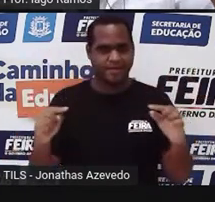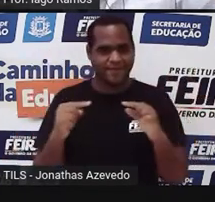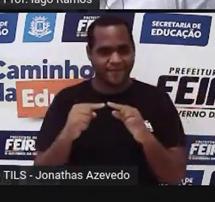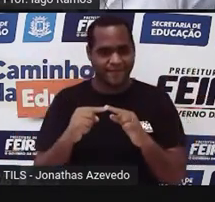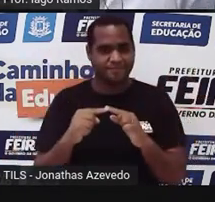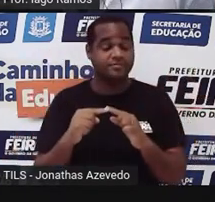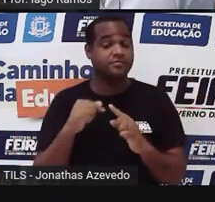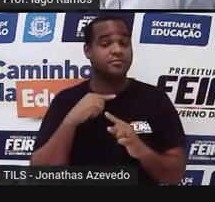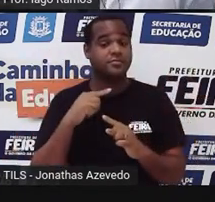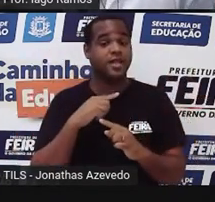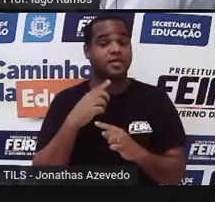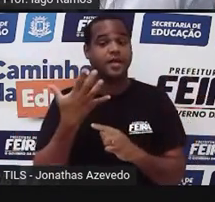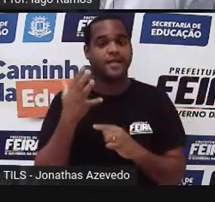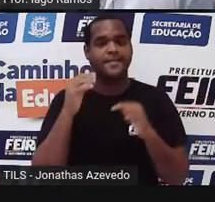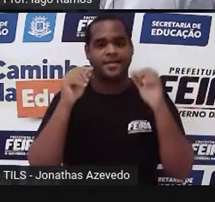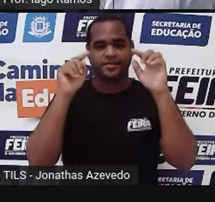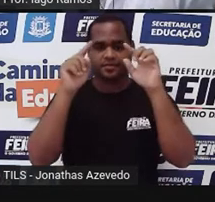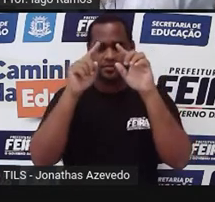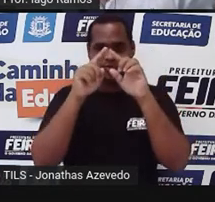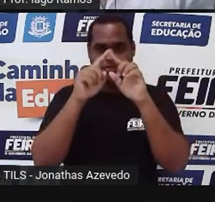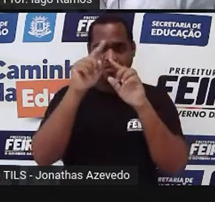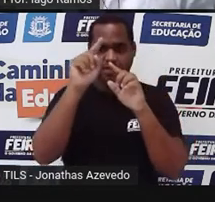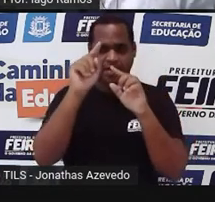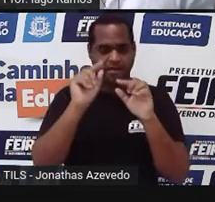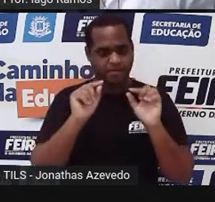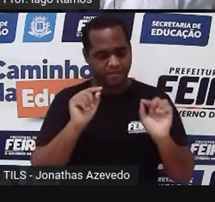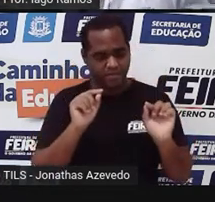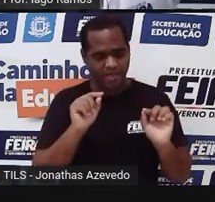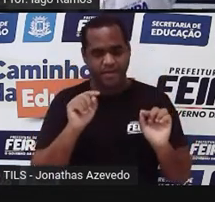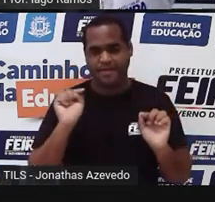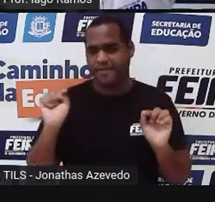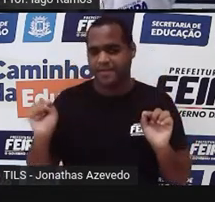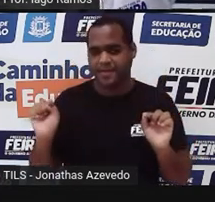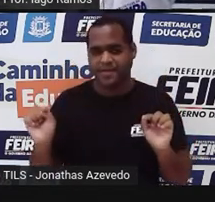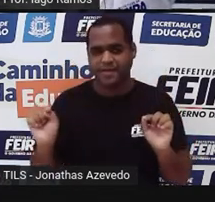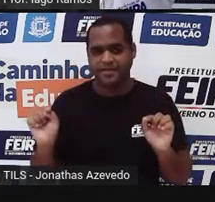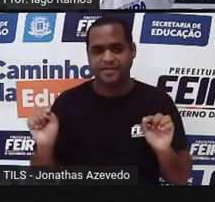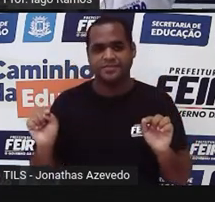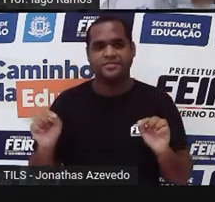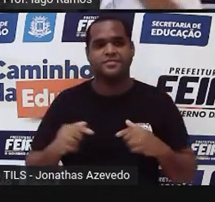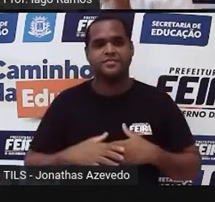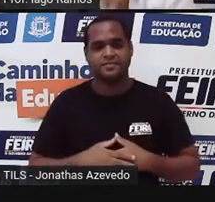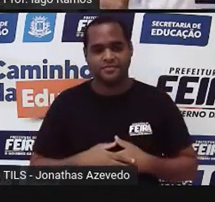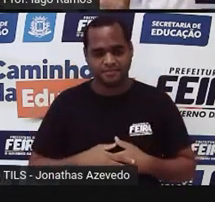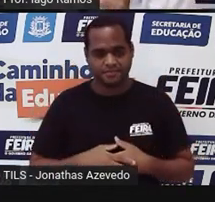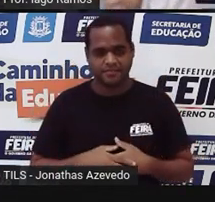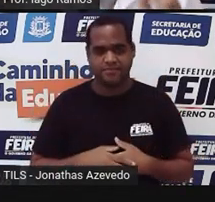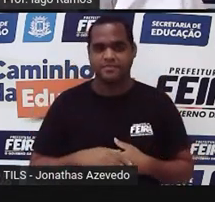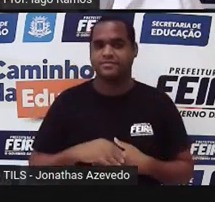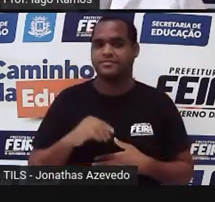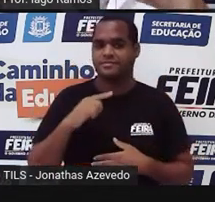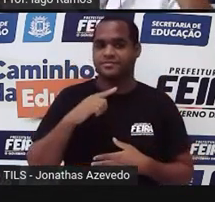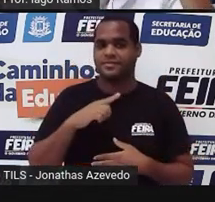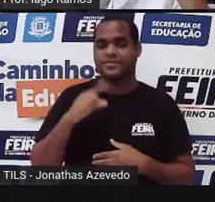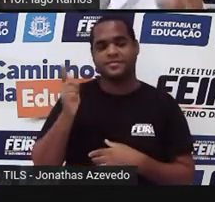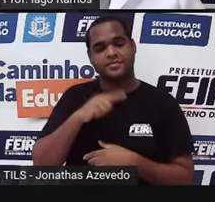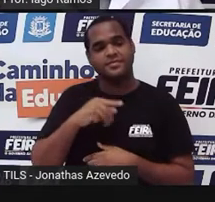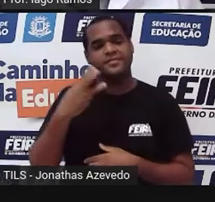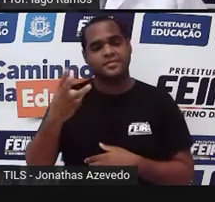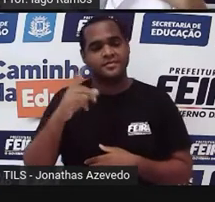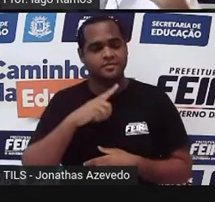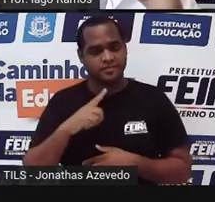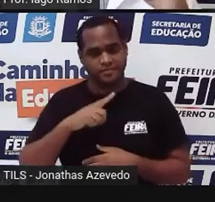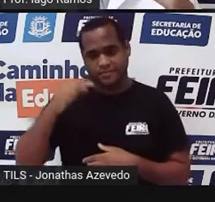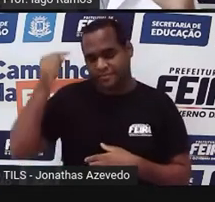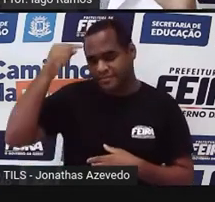lado de cima, uma quinazinha do losango tocando no lado de baixo, uma desse lado e uma desse lado. Só para você